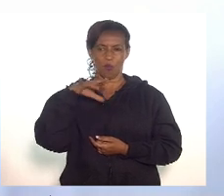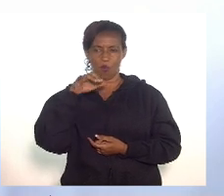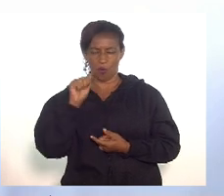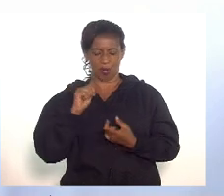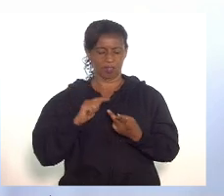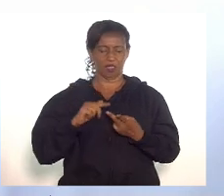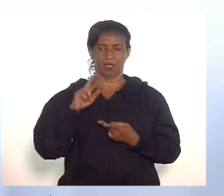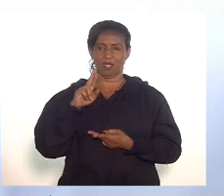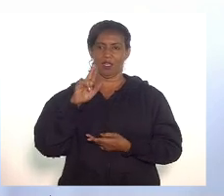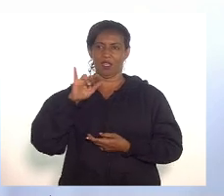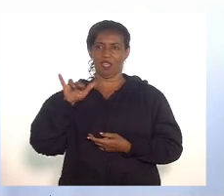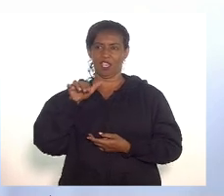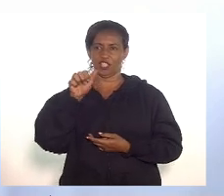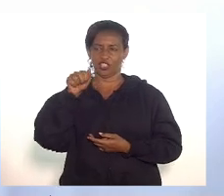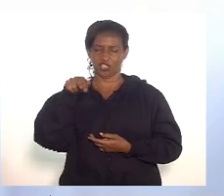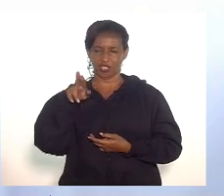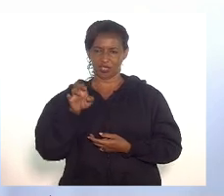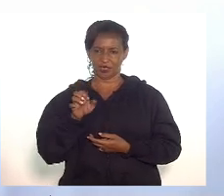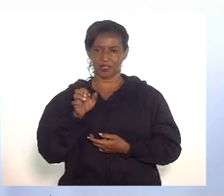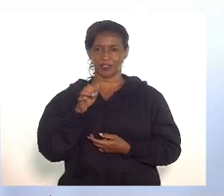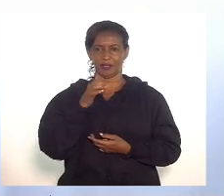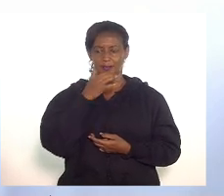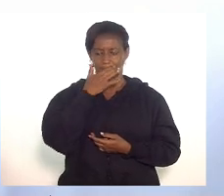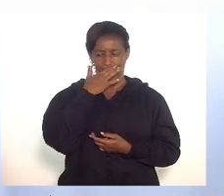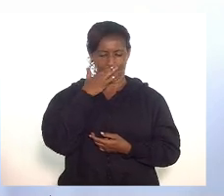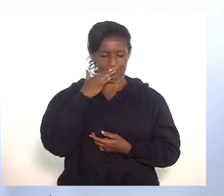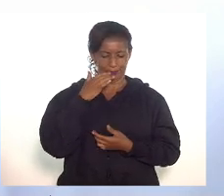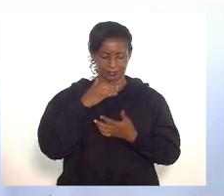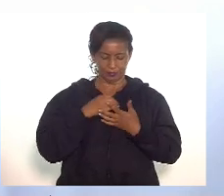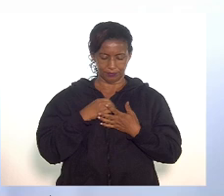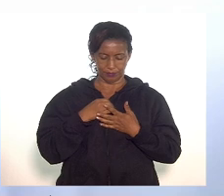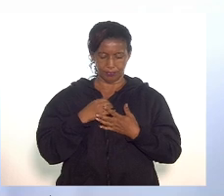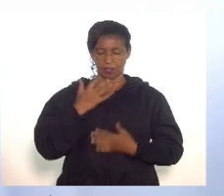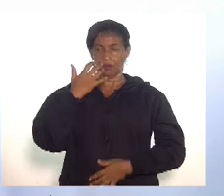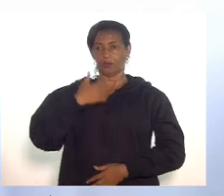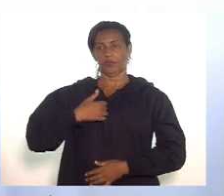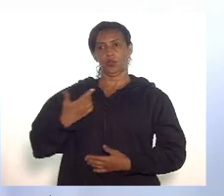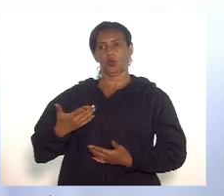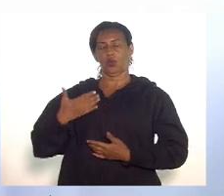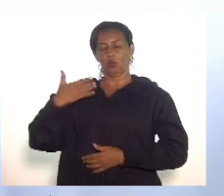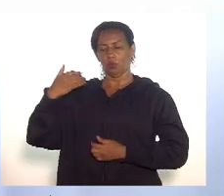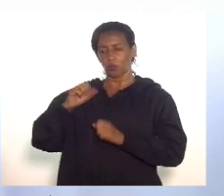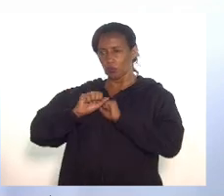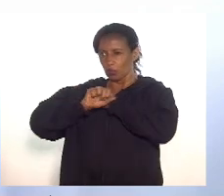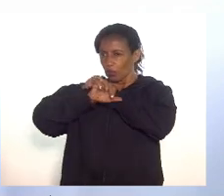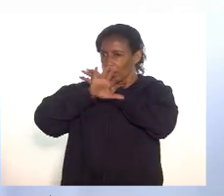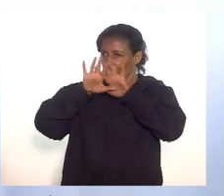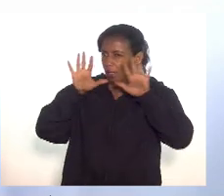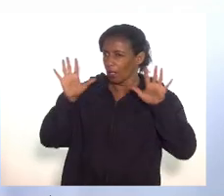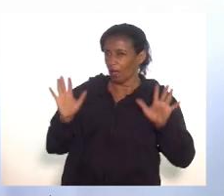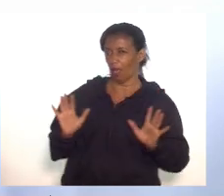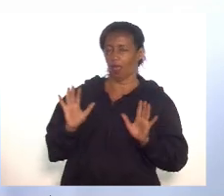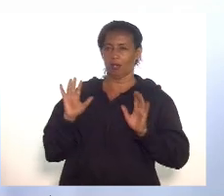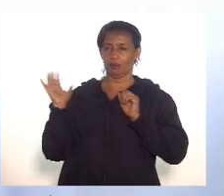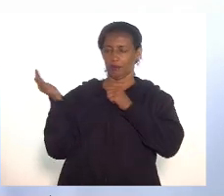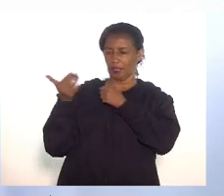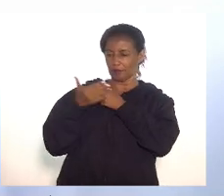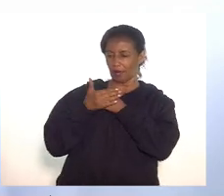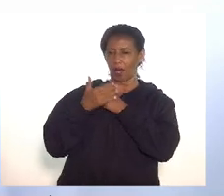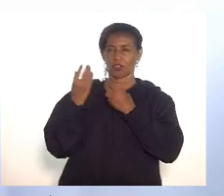Regiane, ficou muito presente a notícia de que, e atrás de muitas